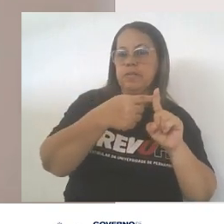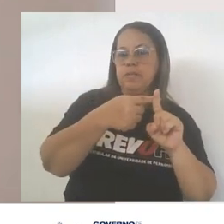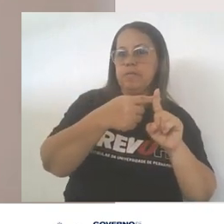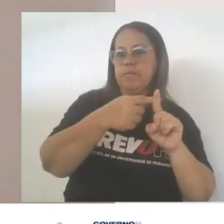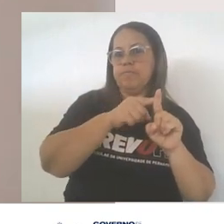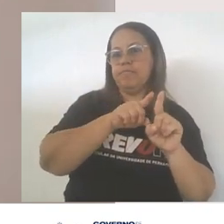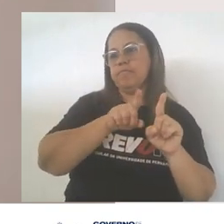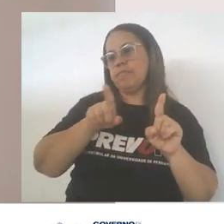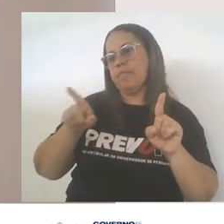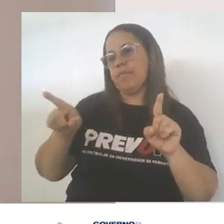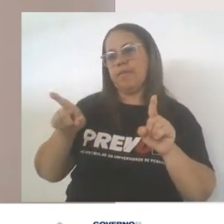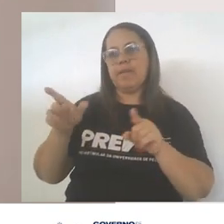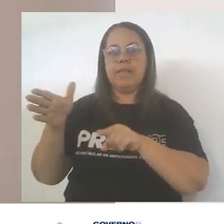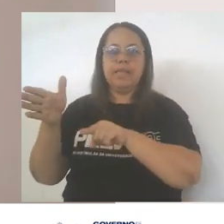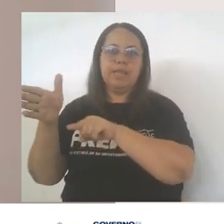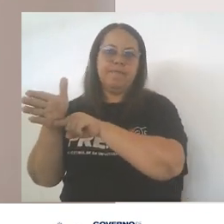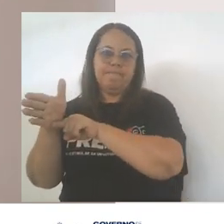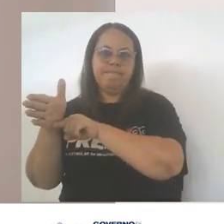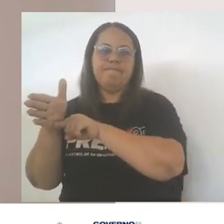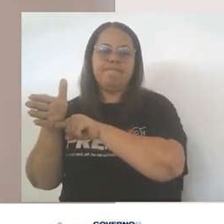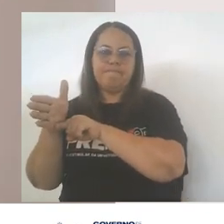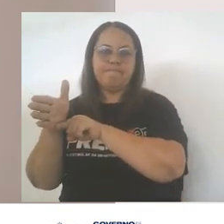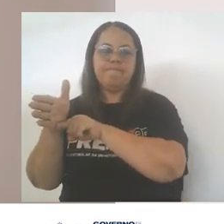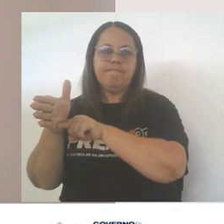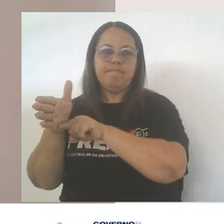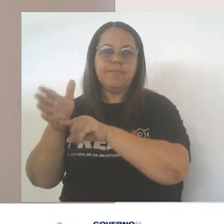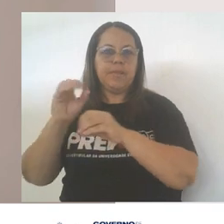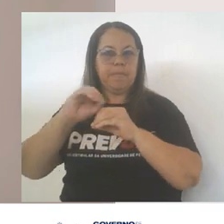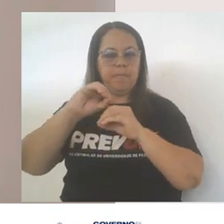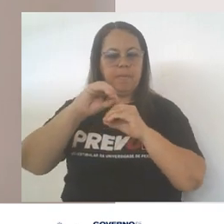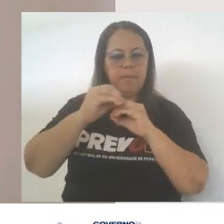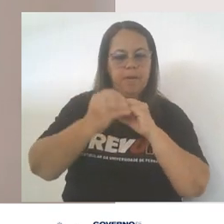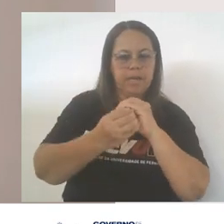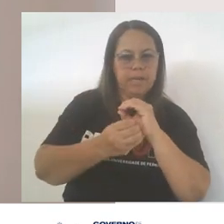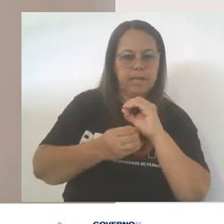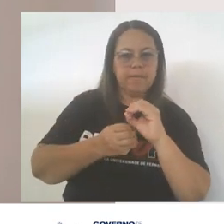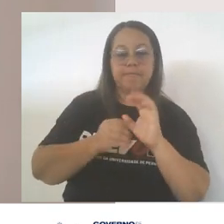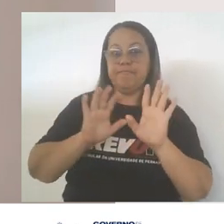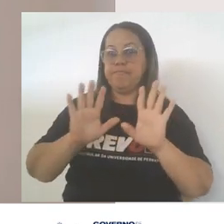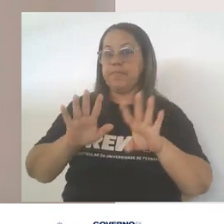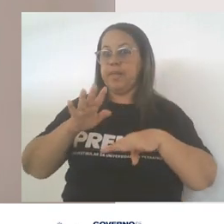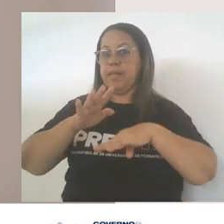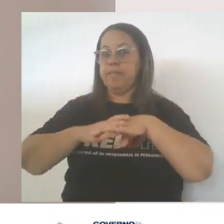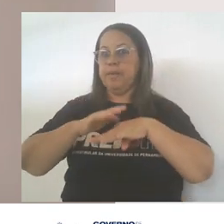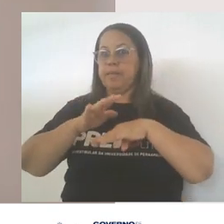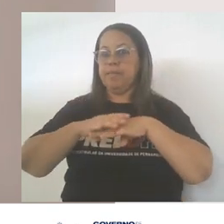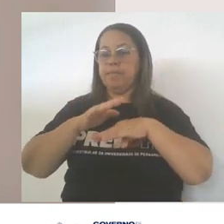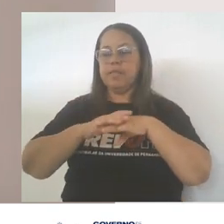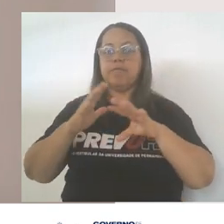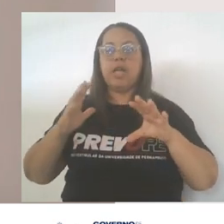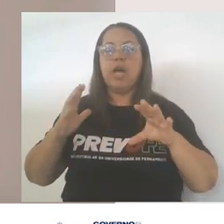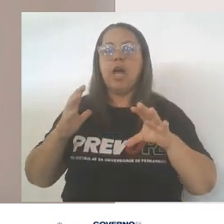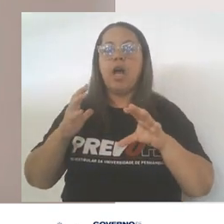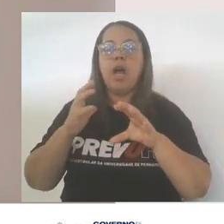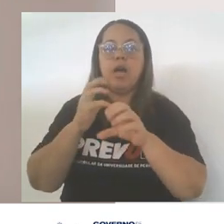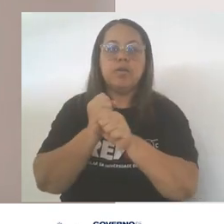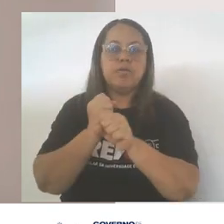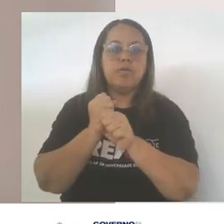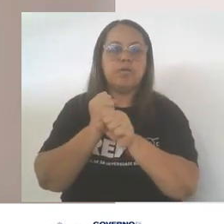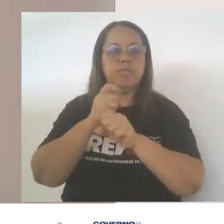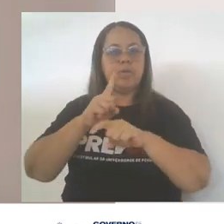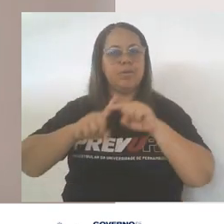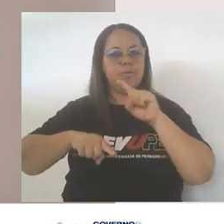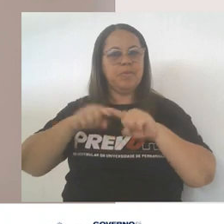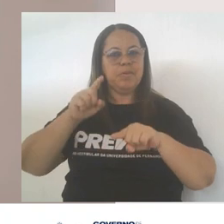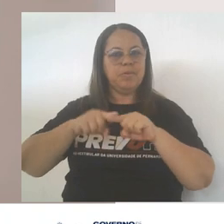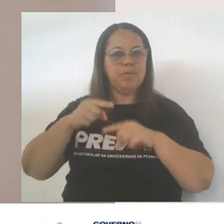para a extremidade negativa, delta menos, da molécula. Matematicamente, ele é a soma vetorial dos produtos da